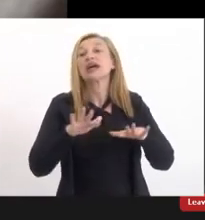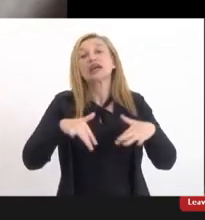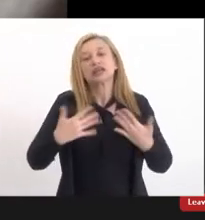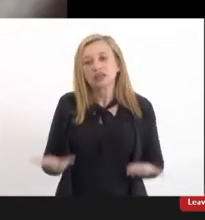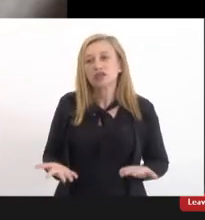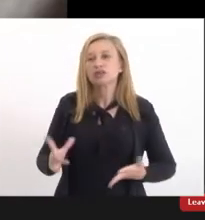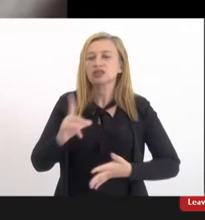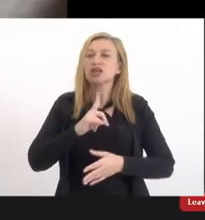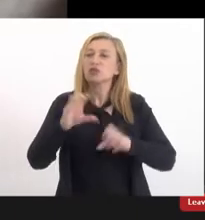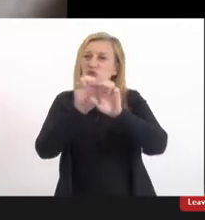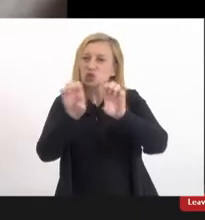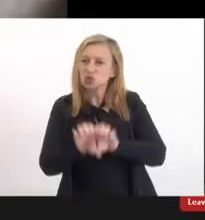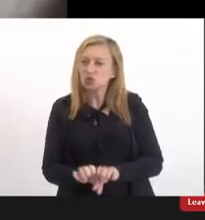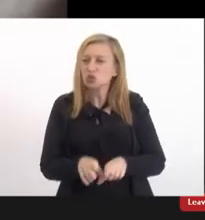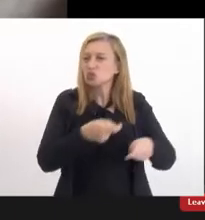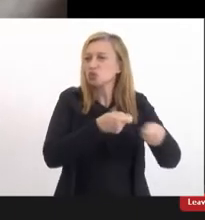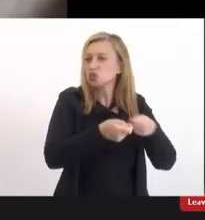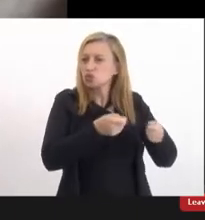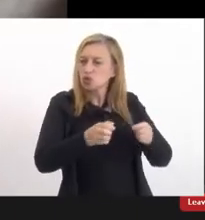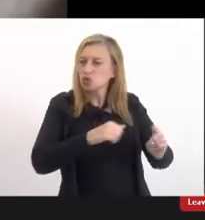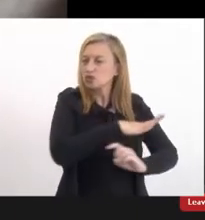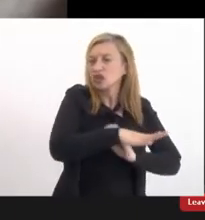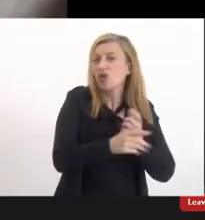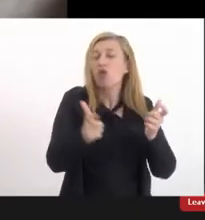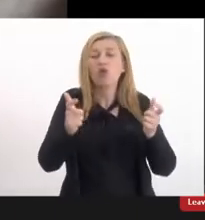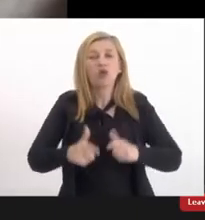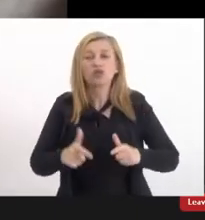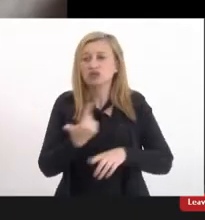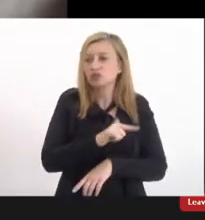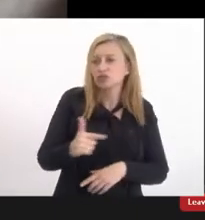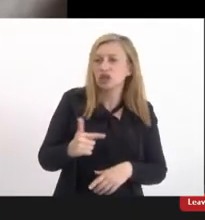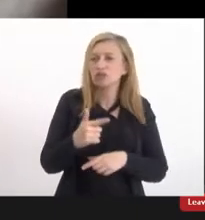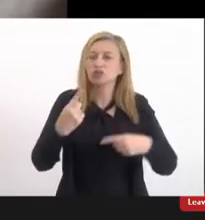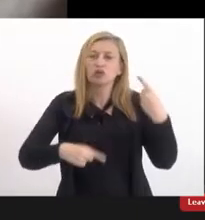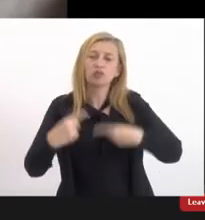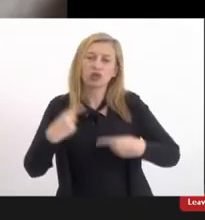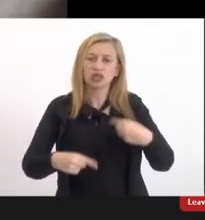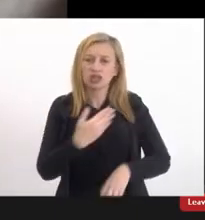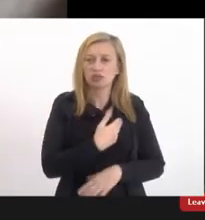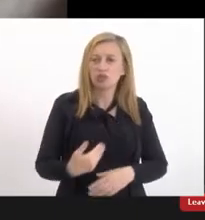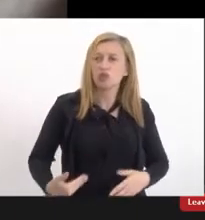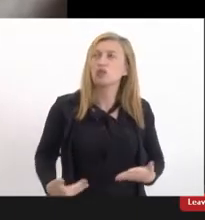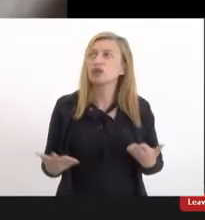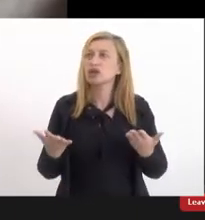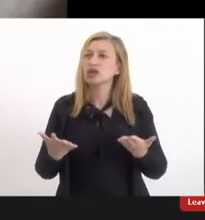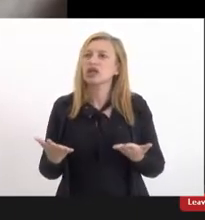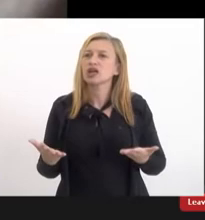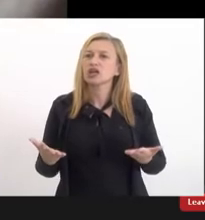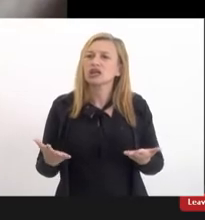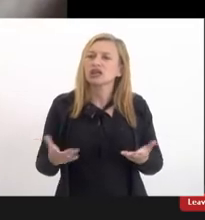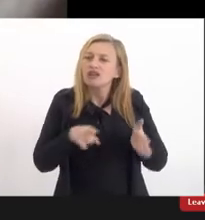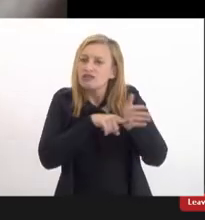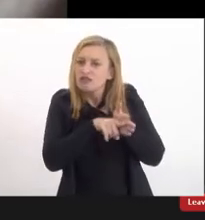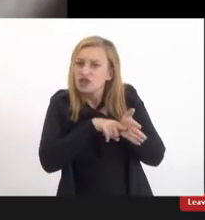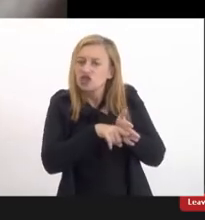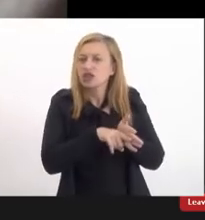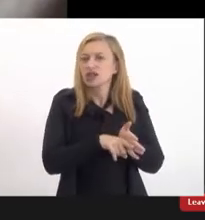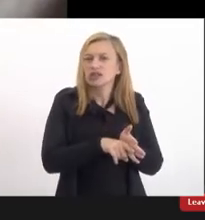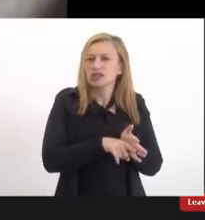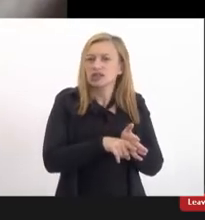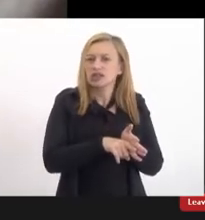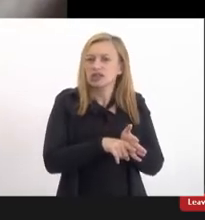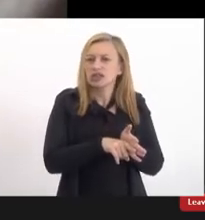tem uma estrutura de controle social onde não temos uma política pública para fiscalizar